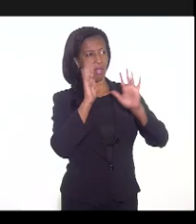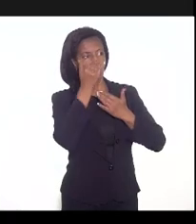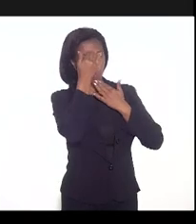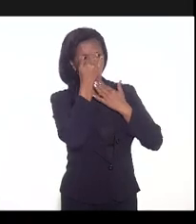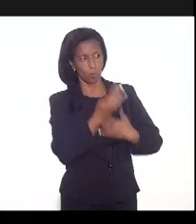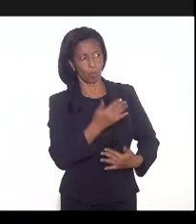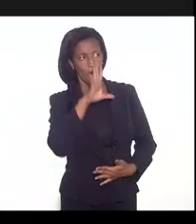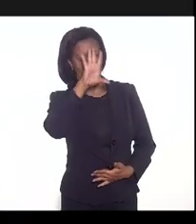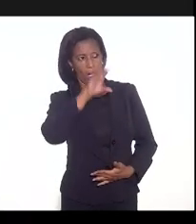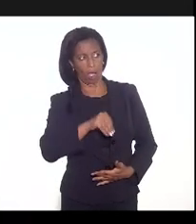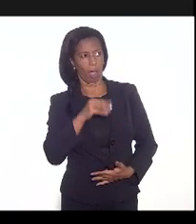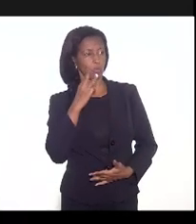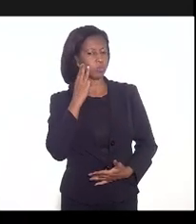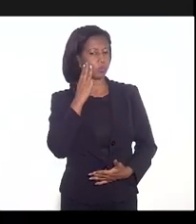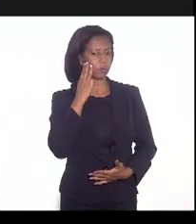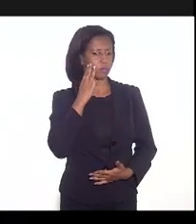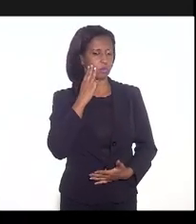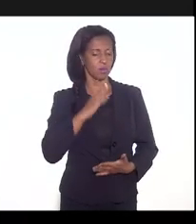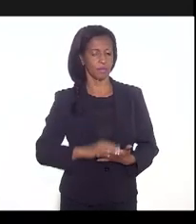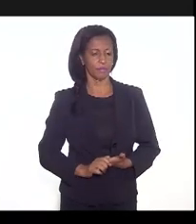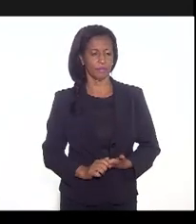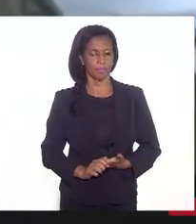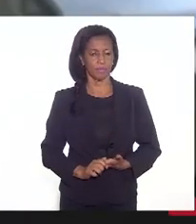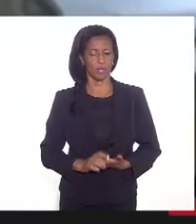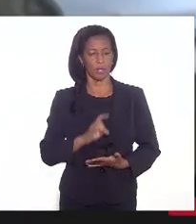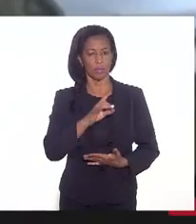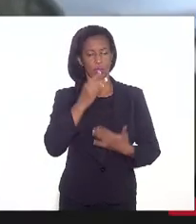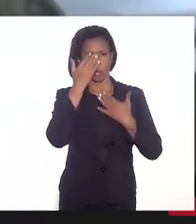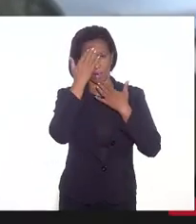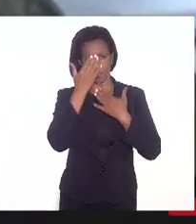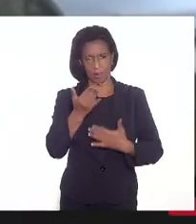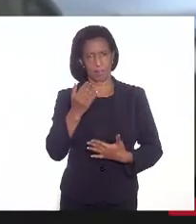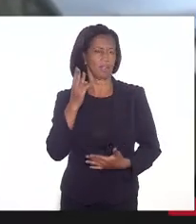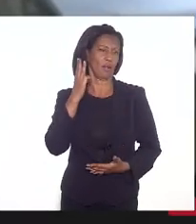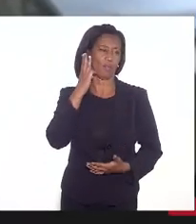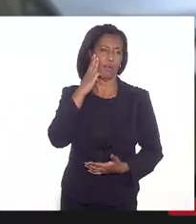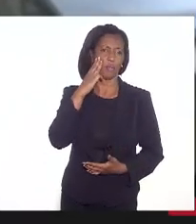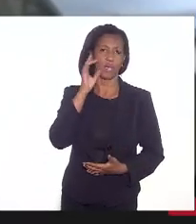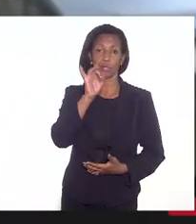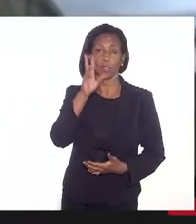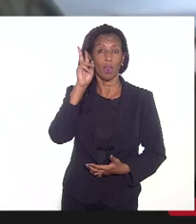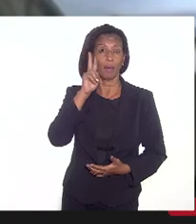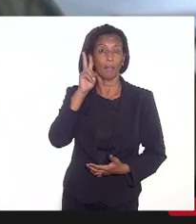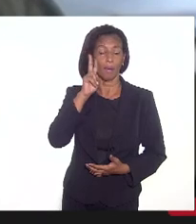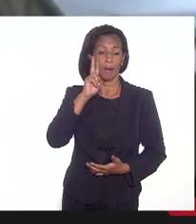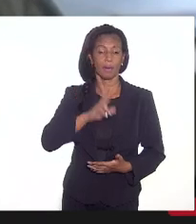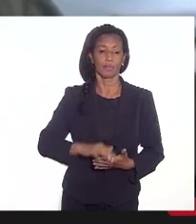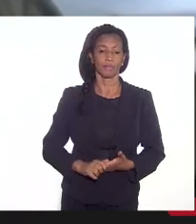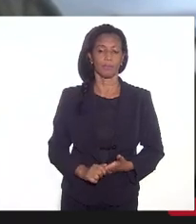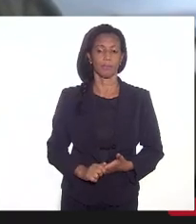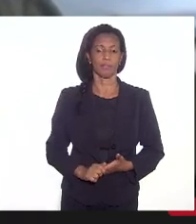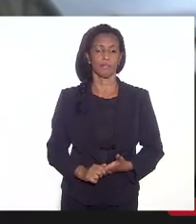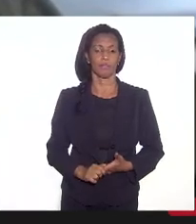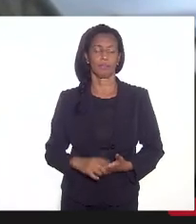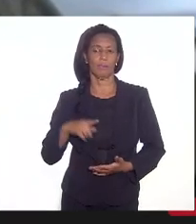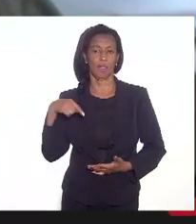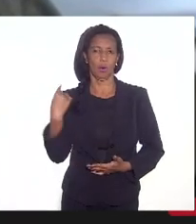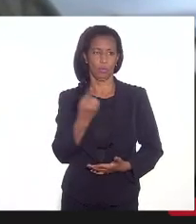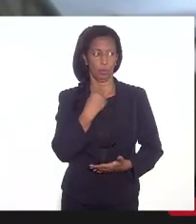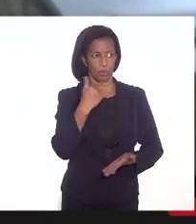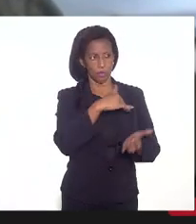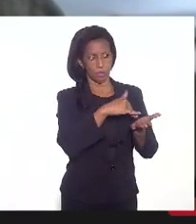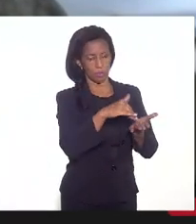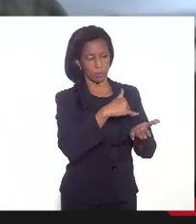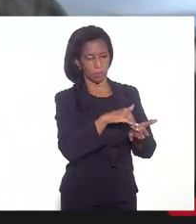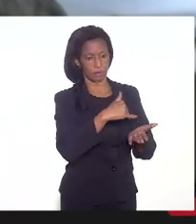obrigado. Então, é só lembrar, agradecendo ao deputado Valdeque, é só lembrar ao nosso secretário